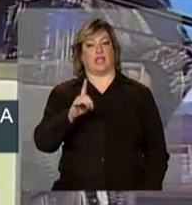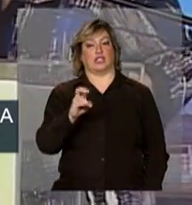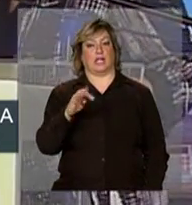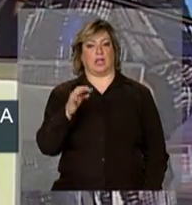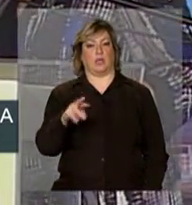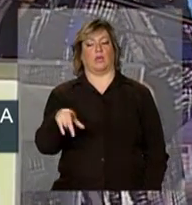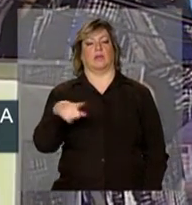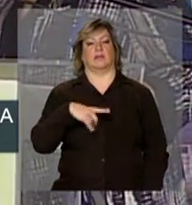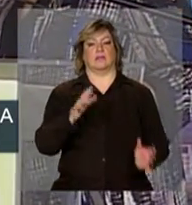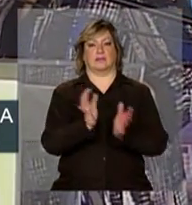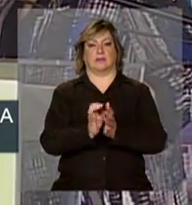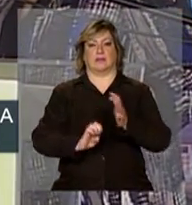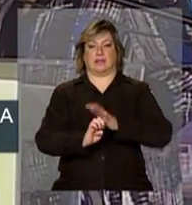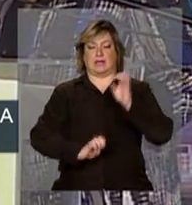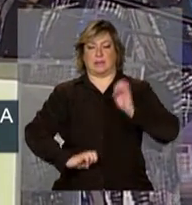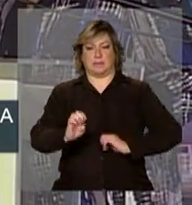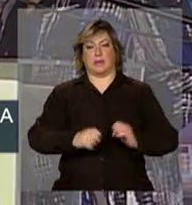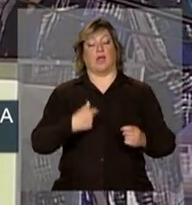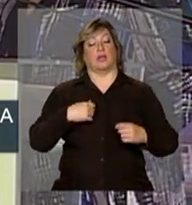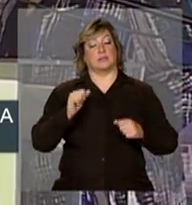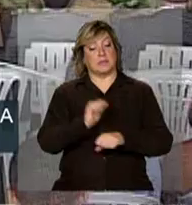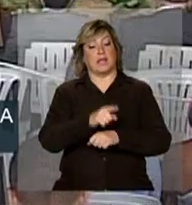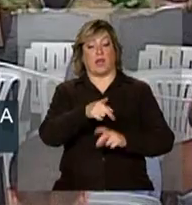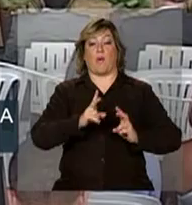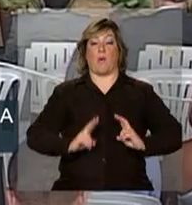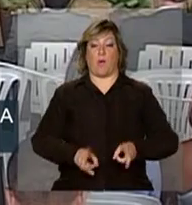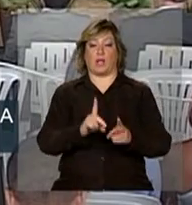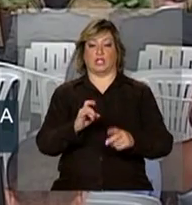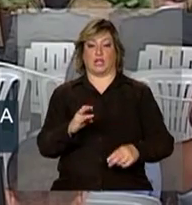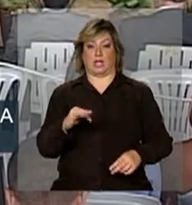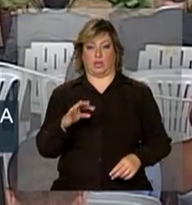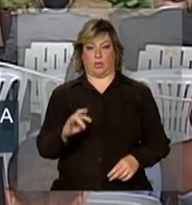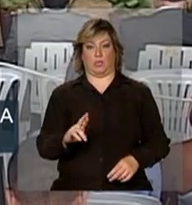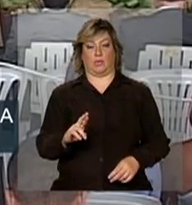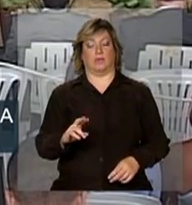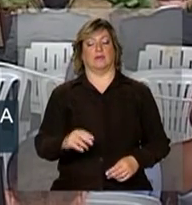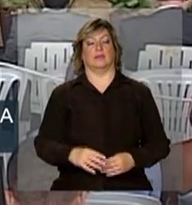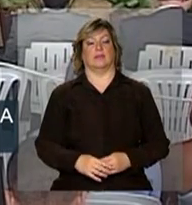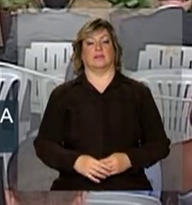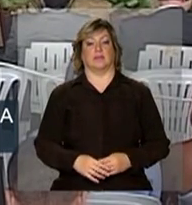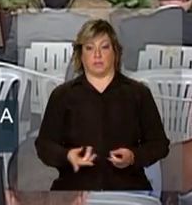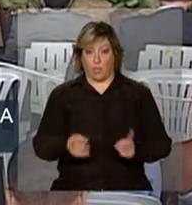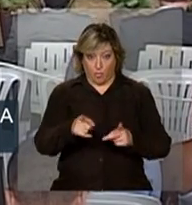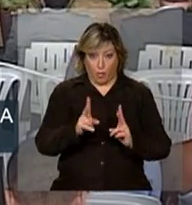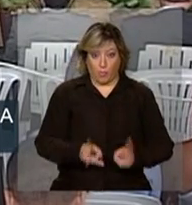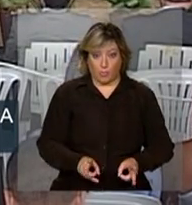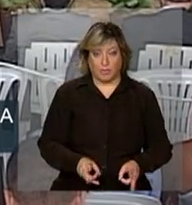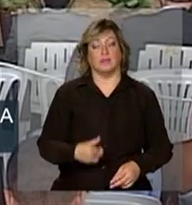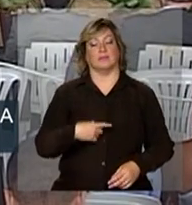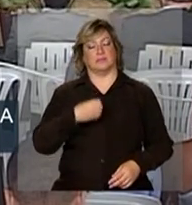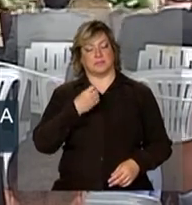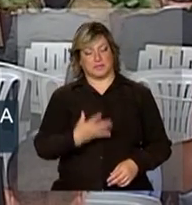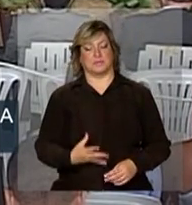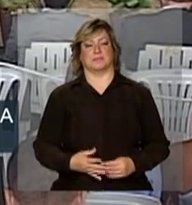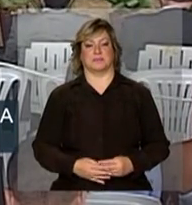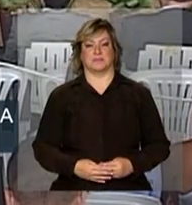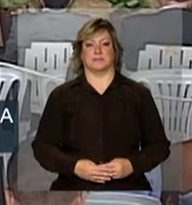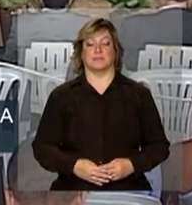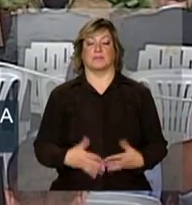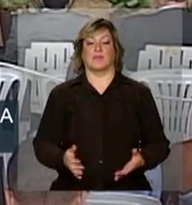espero que o Zaroni continue de diretor. A última vez que eu vi ele era diretor. Continua? Está bom. Então,